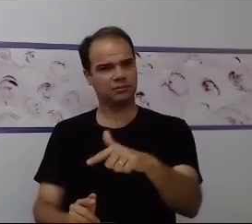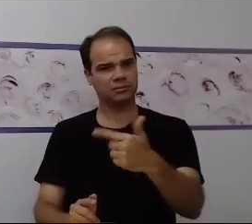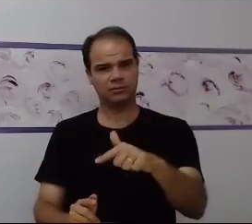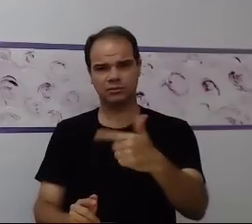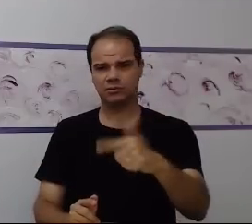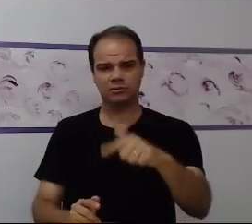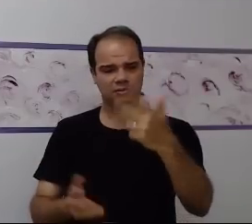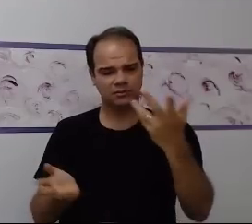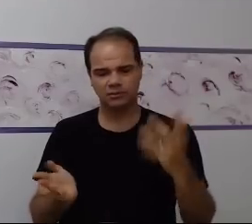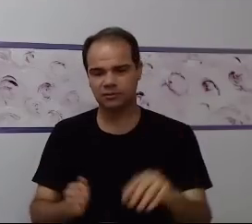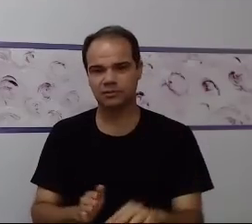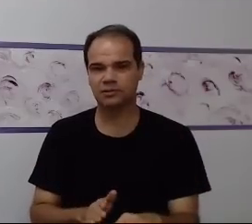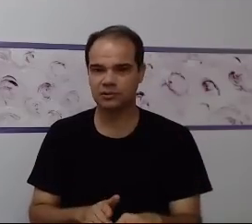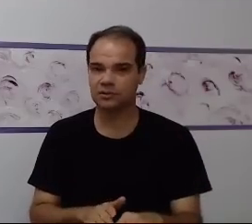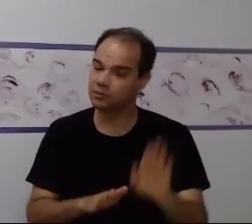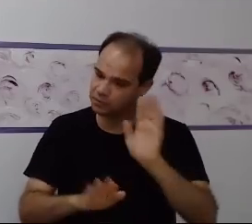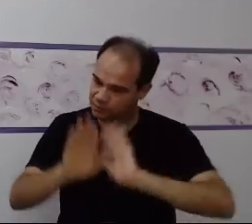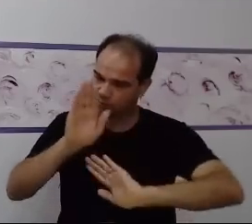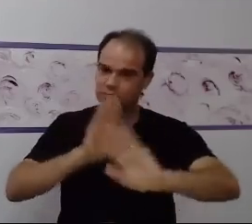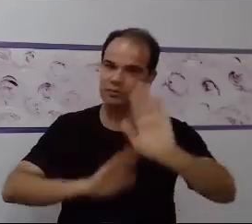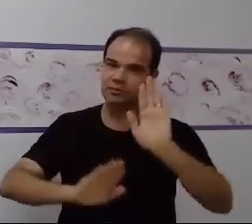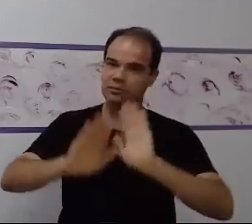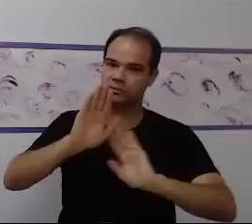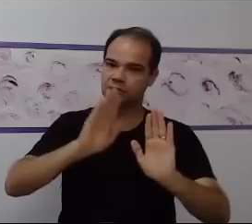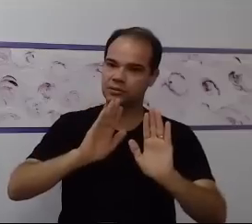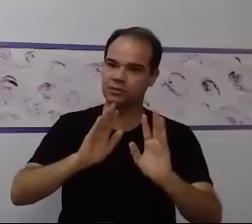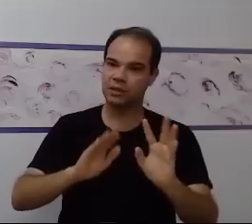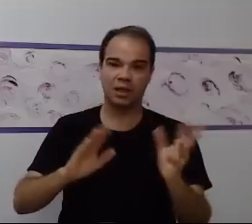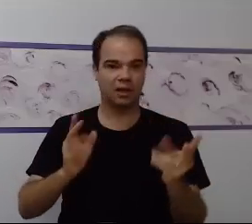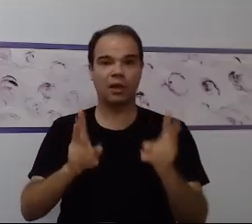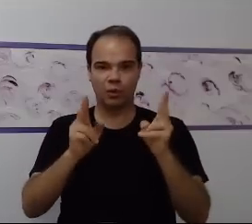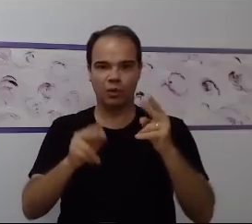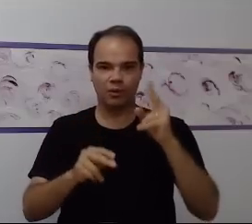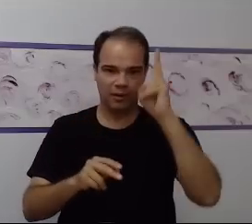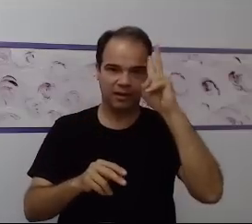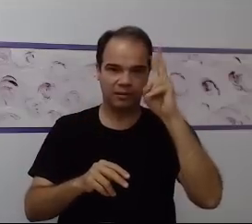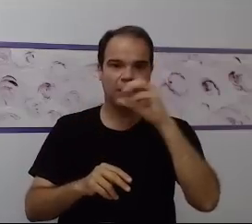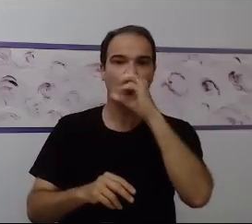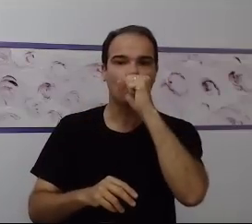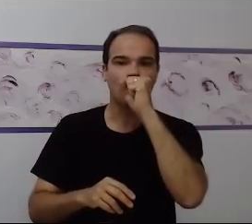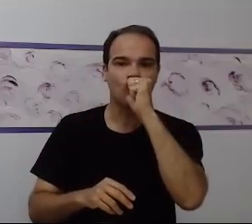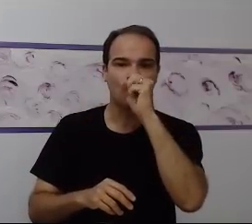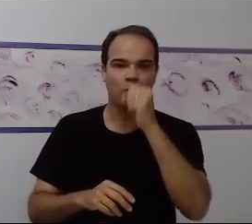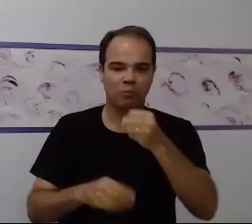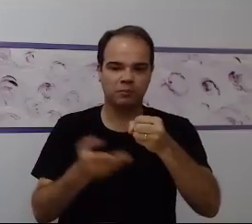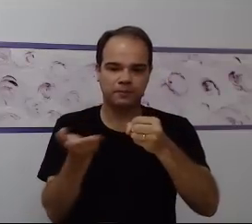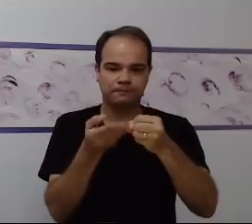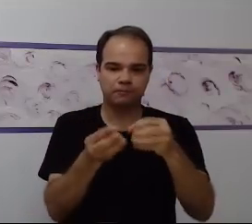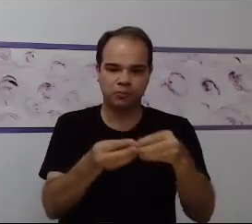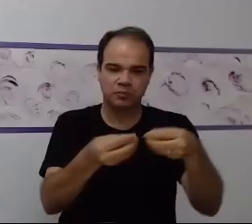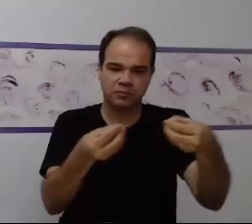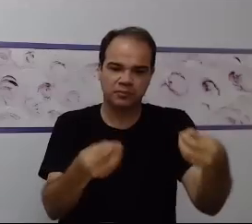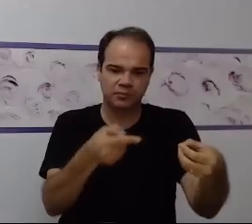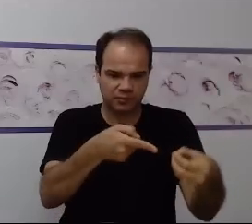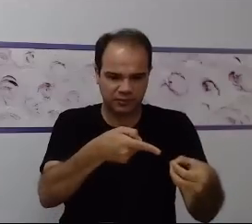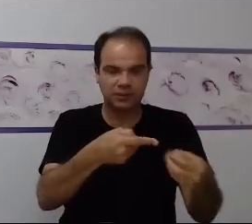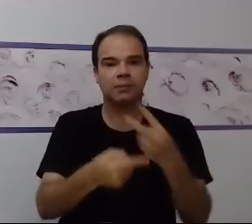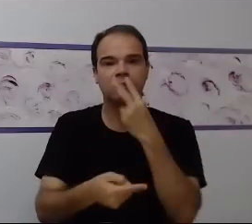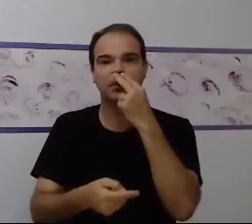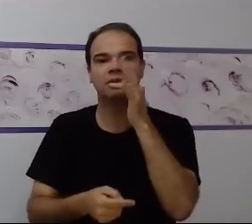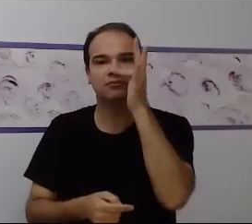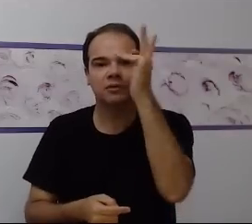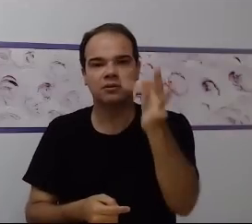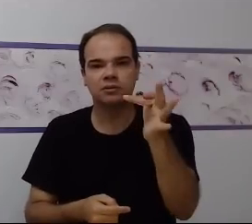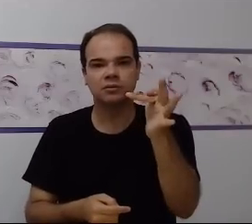apresentada anteriormente, de uma laranja cortada ao meio que parece uma flor. Aonde que essa laranja existe? Só na